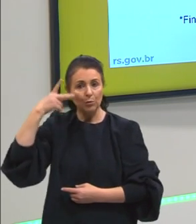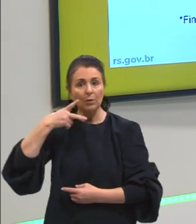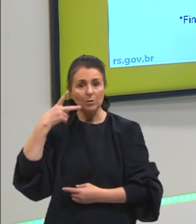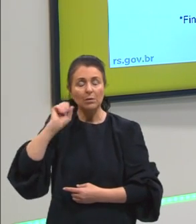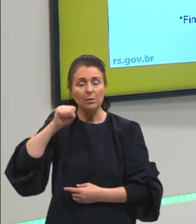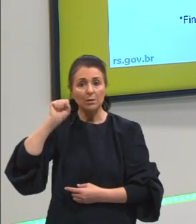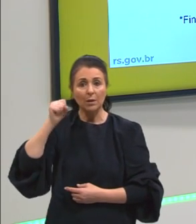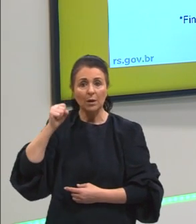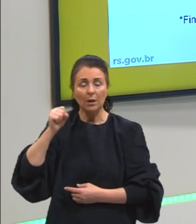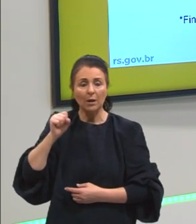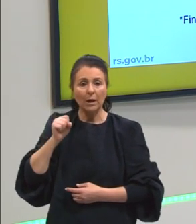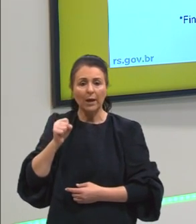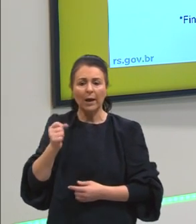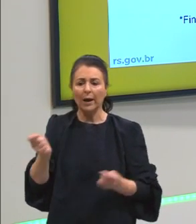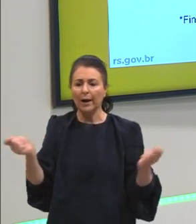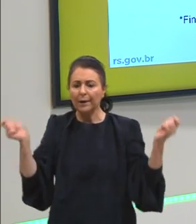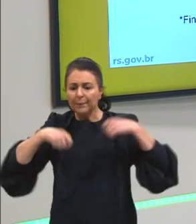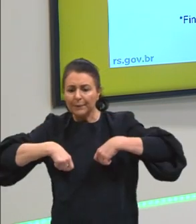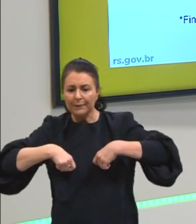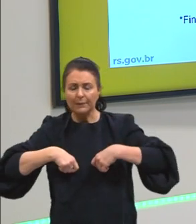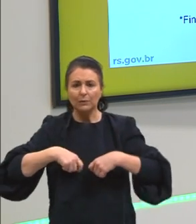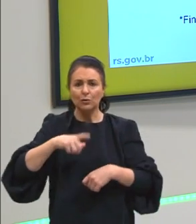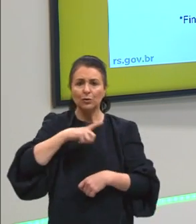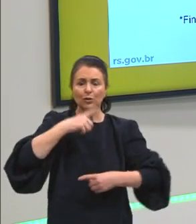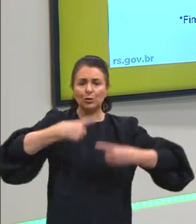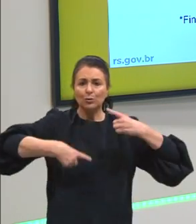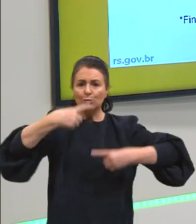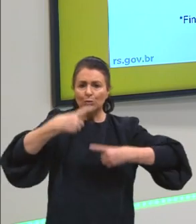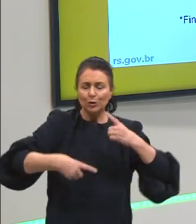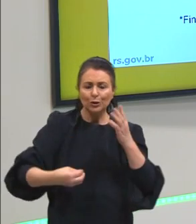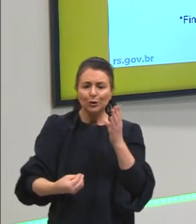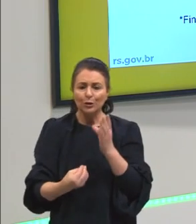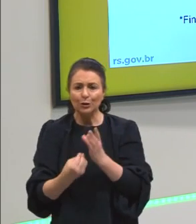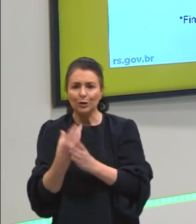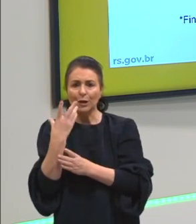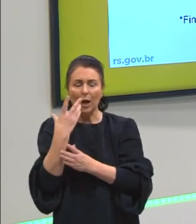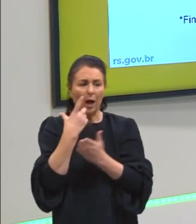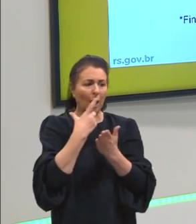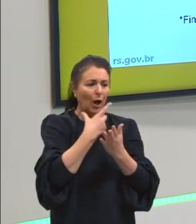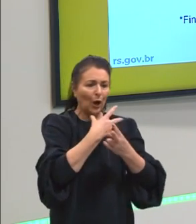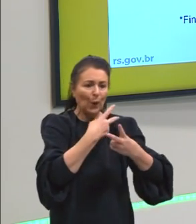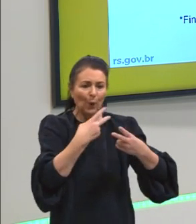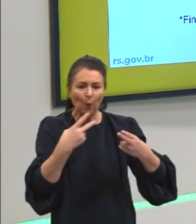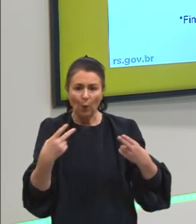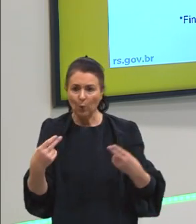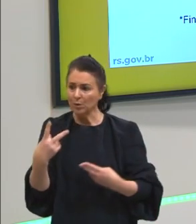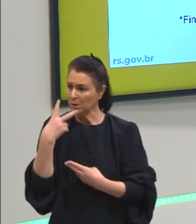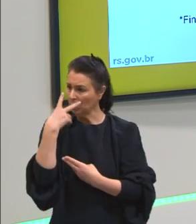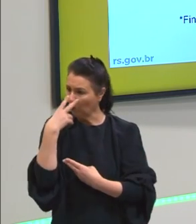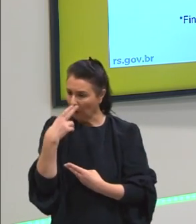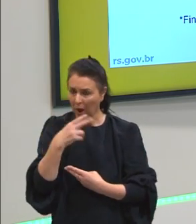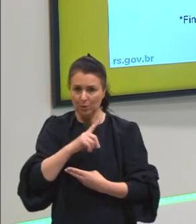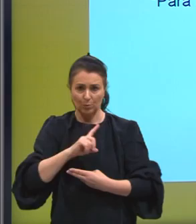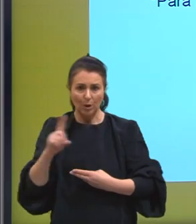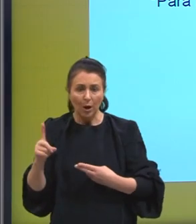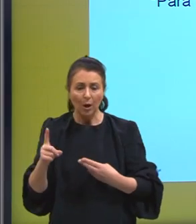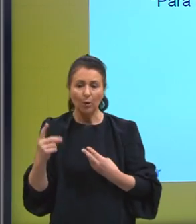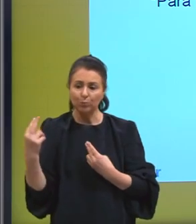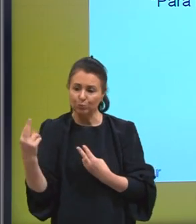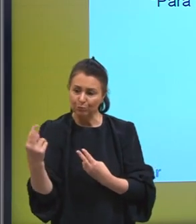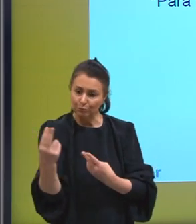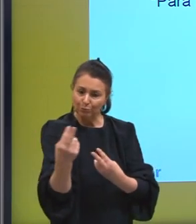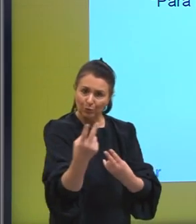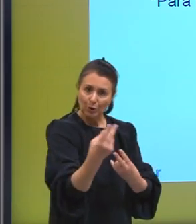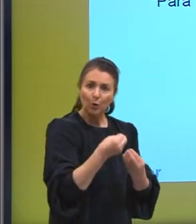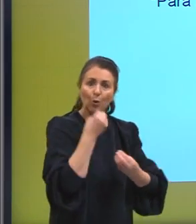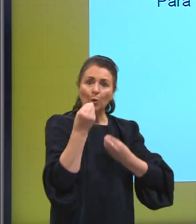Política é essa capacidade de discutirmos, de criarmos consenso de como vivermos melhor em comunidade.